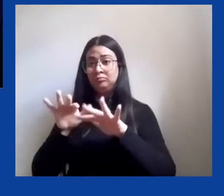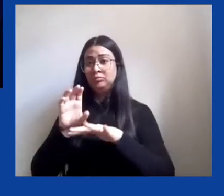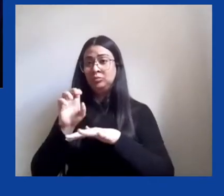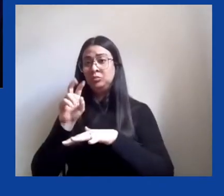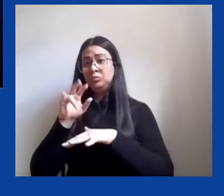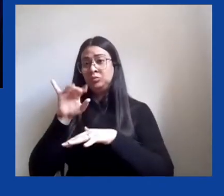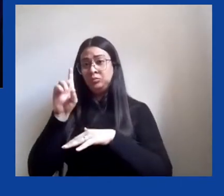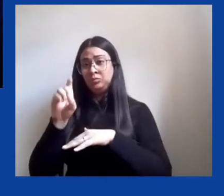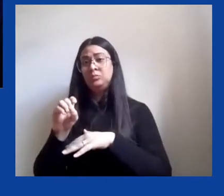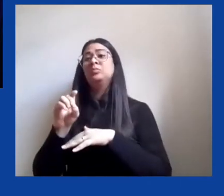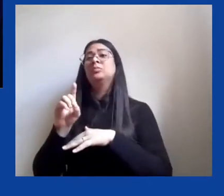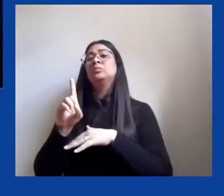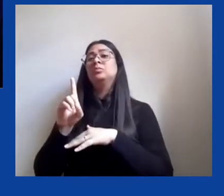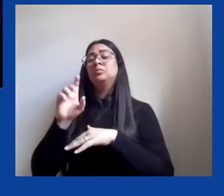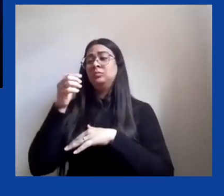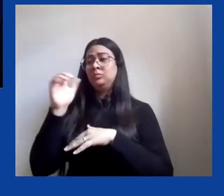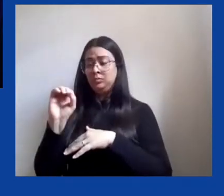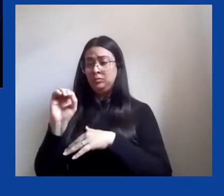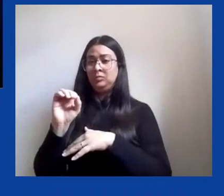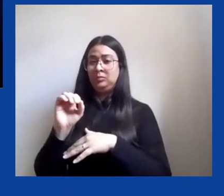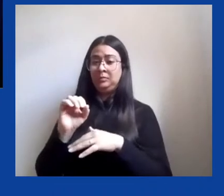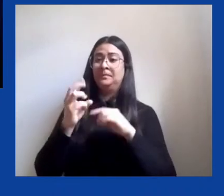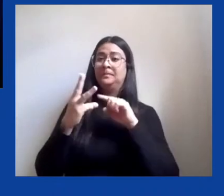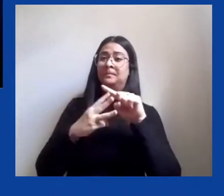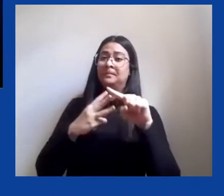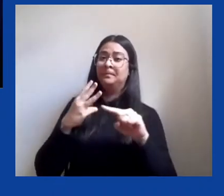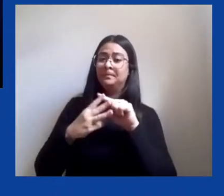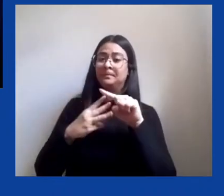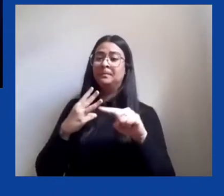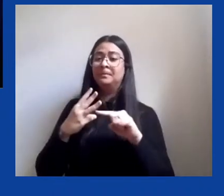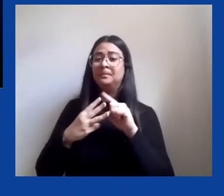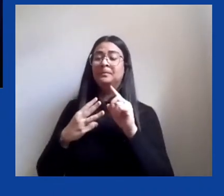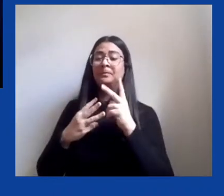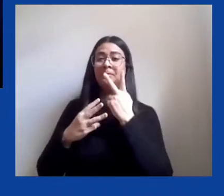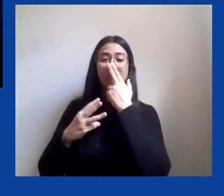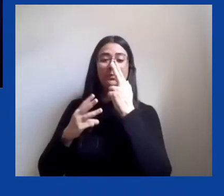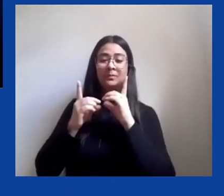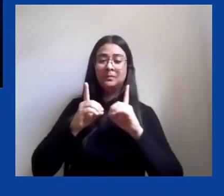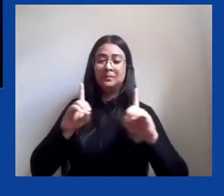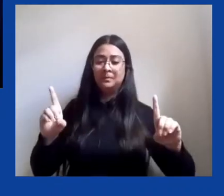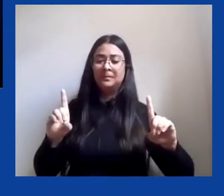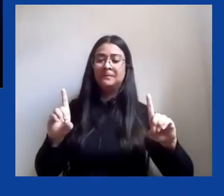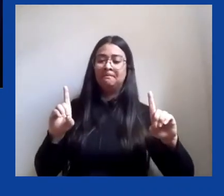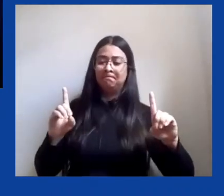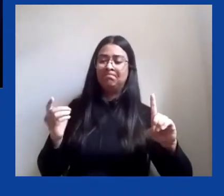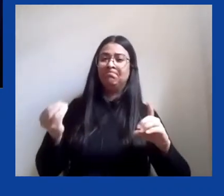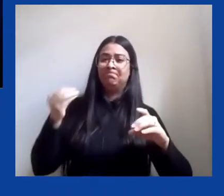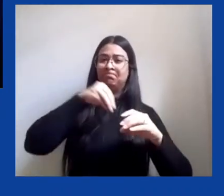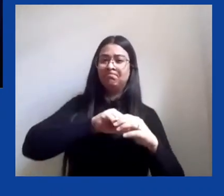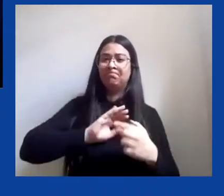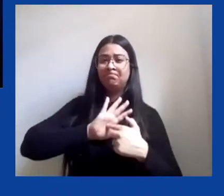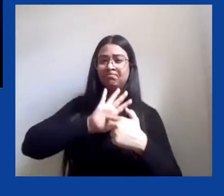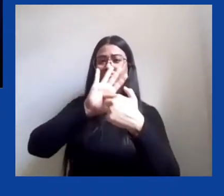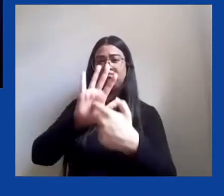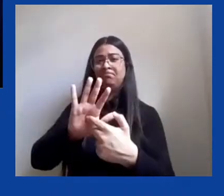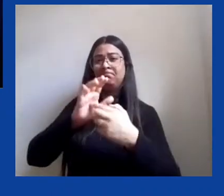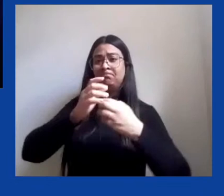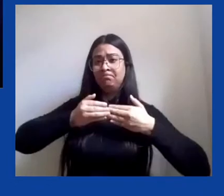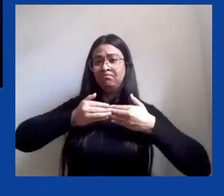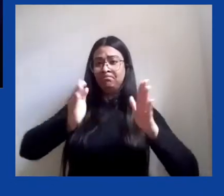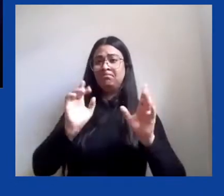anunciam a parcialidade da democracia que vivemos hoje e também escancaram